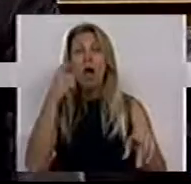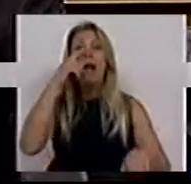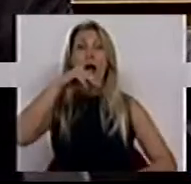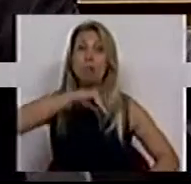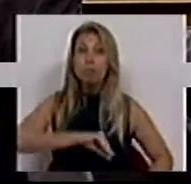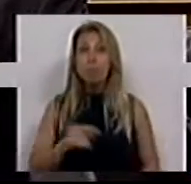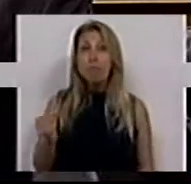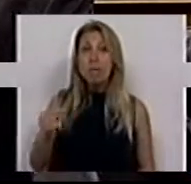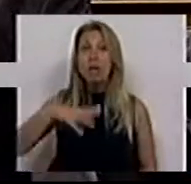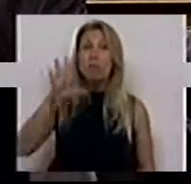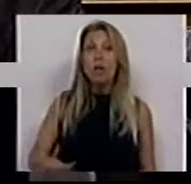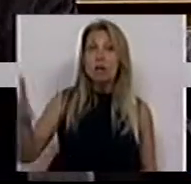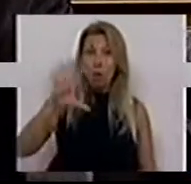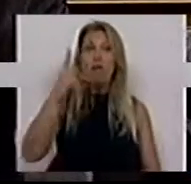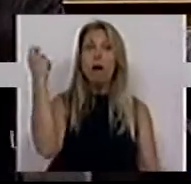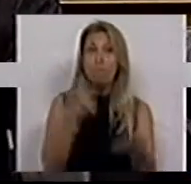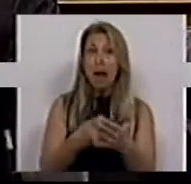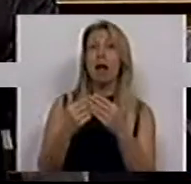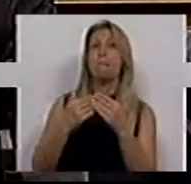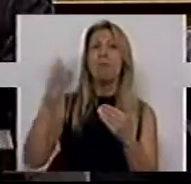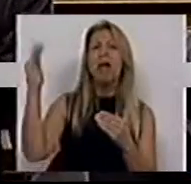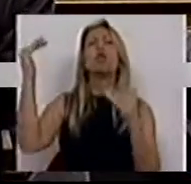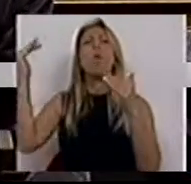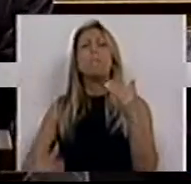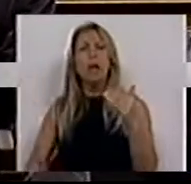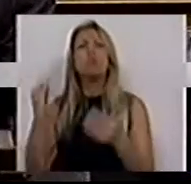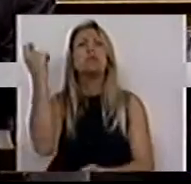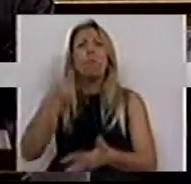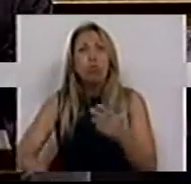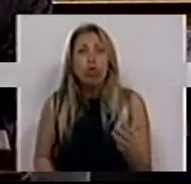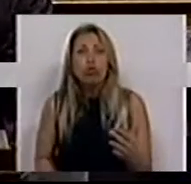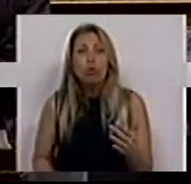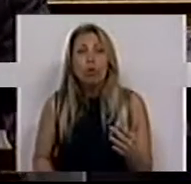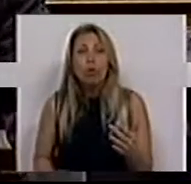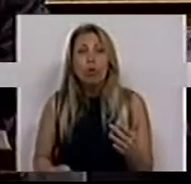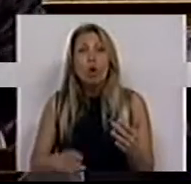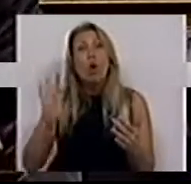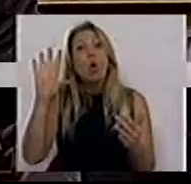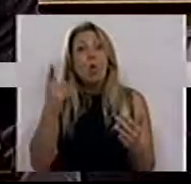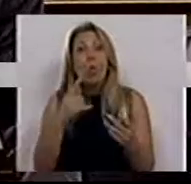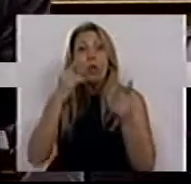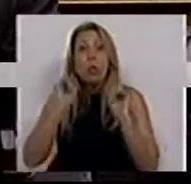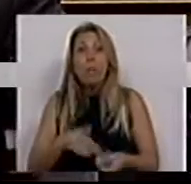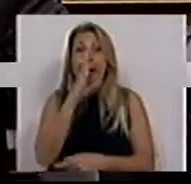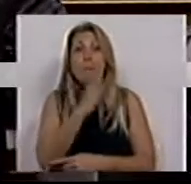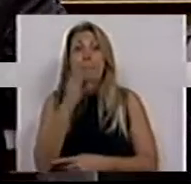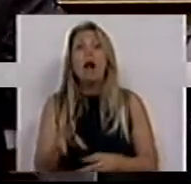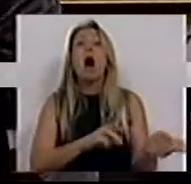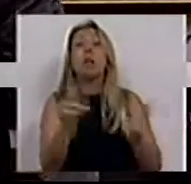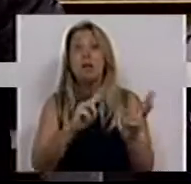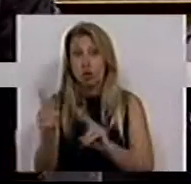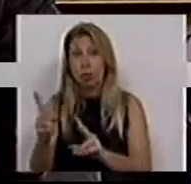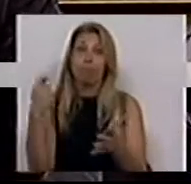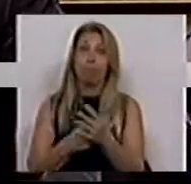salário mínimo nacional vai pagar mais ou menos imposto depois de aplicadas estas alterações? Vai pagar